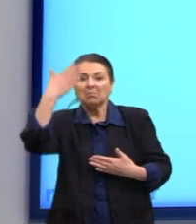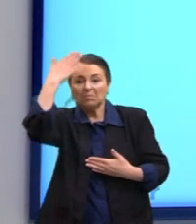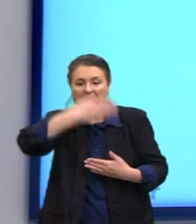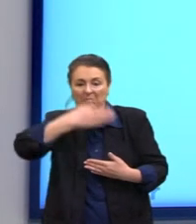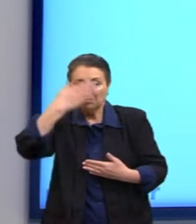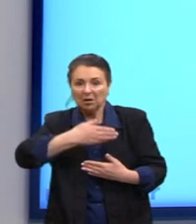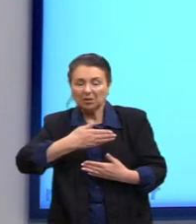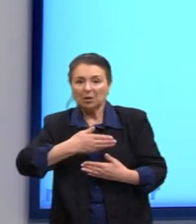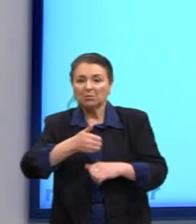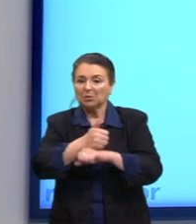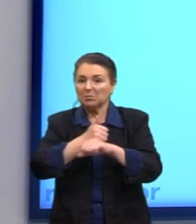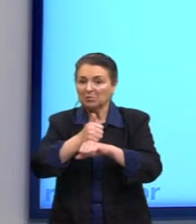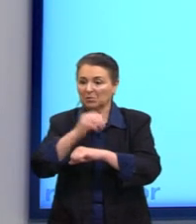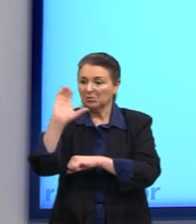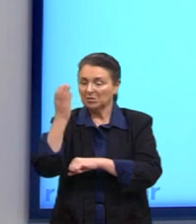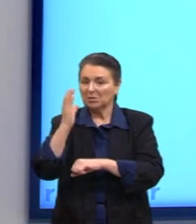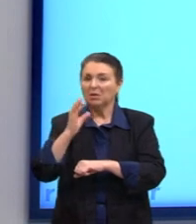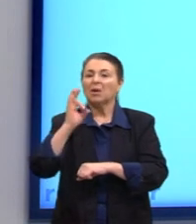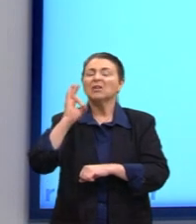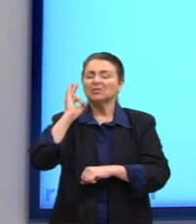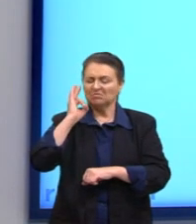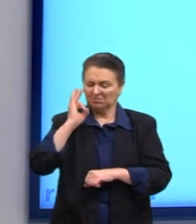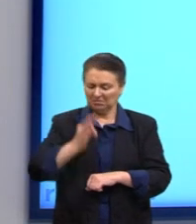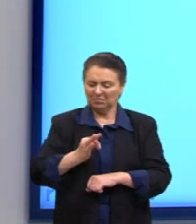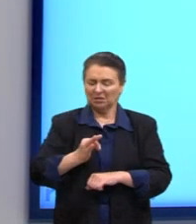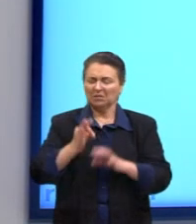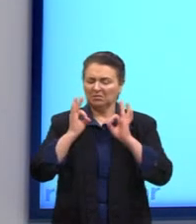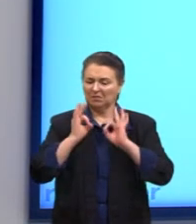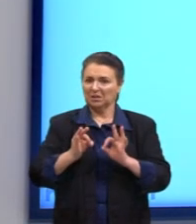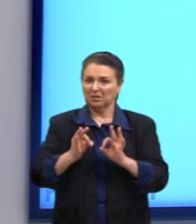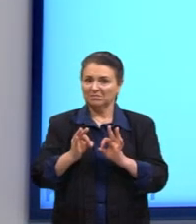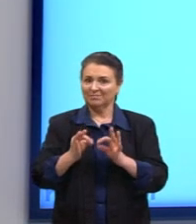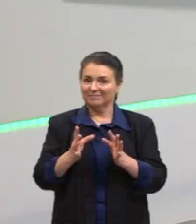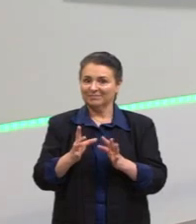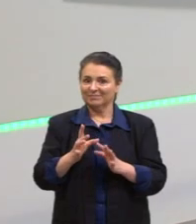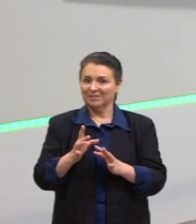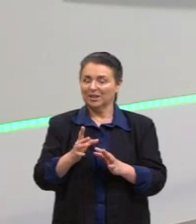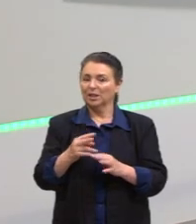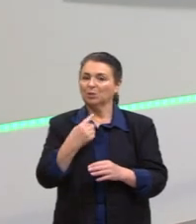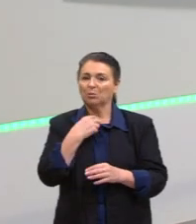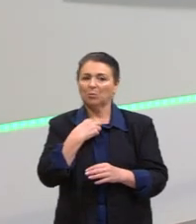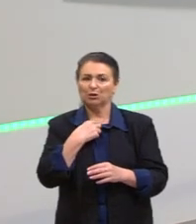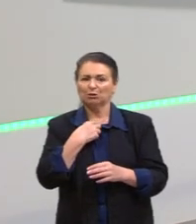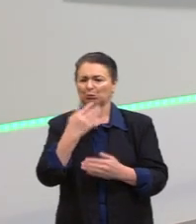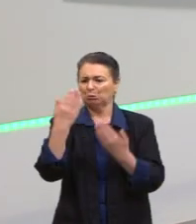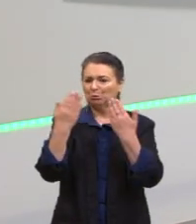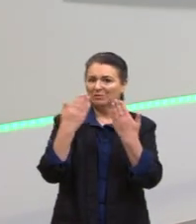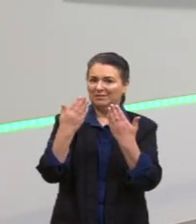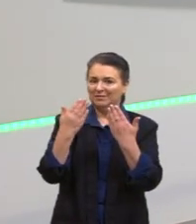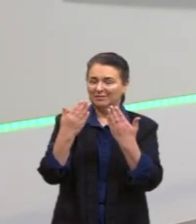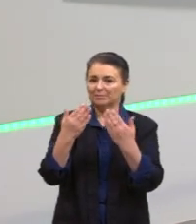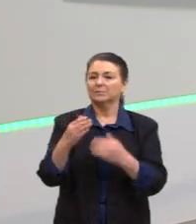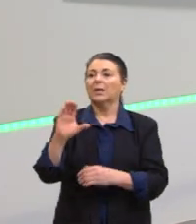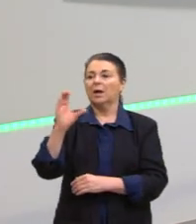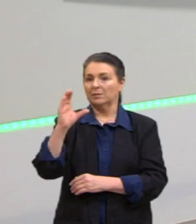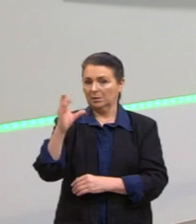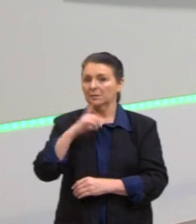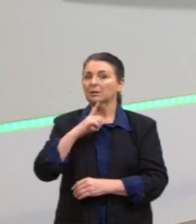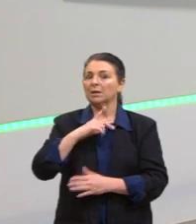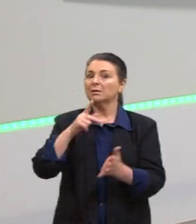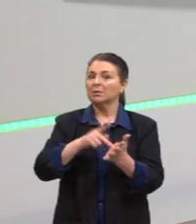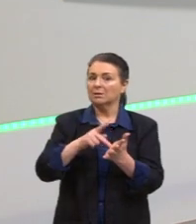cientistas, já é considerada uma verdade incontestável. Acabamos de ver que a ciência, ela tem suas verdades, mas ela é sempre,